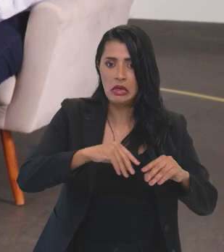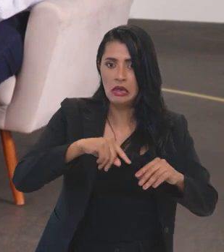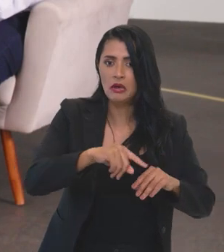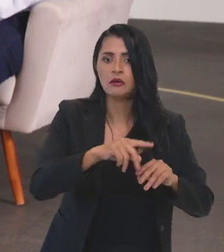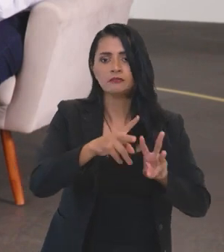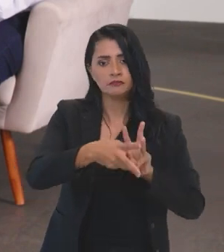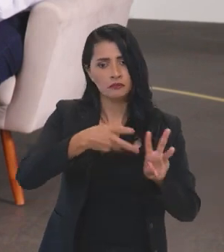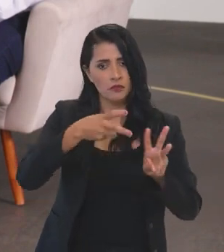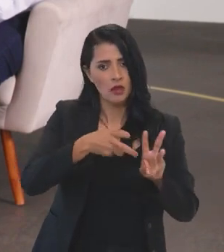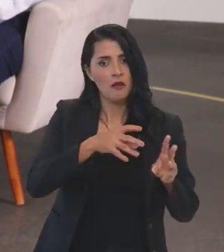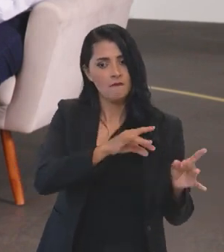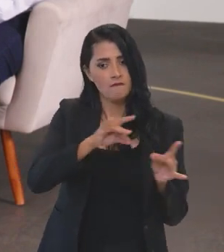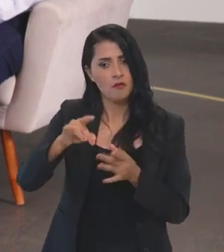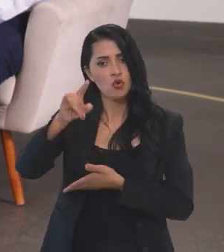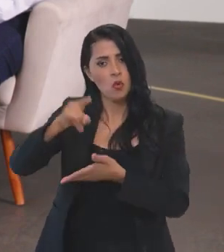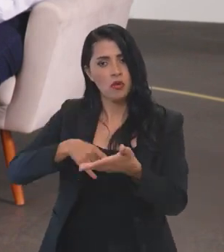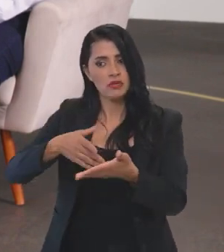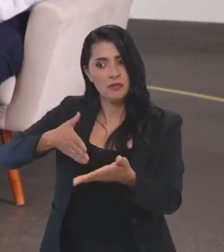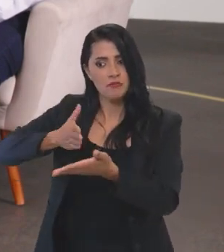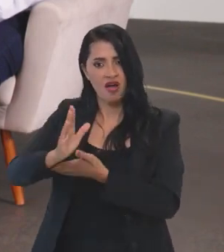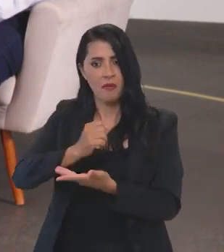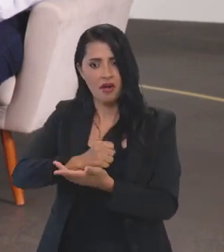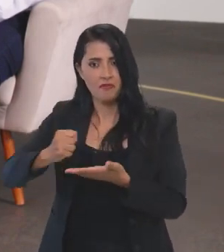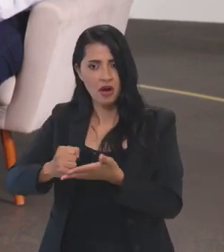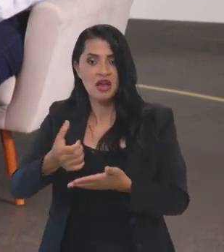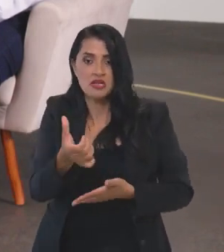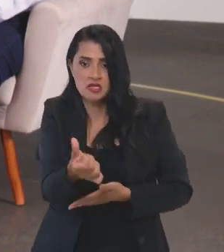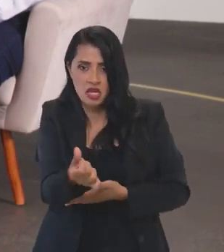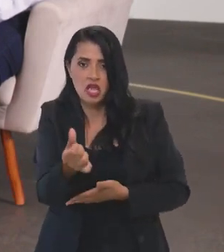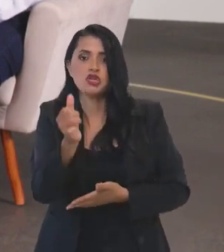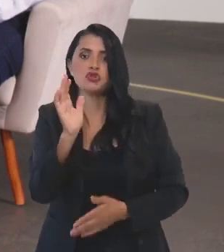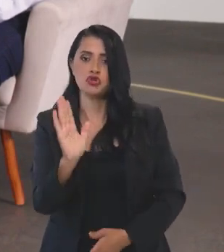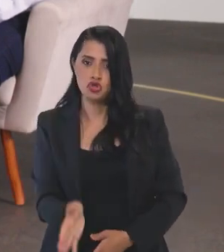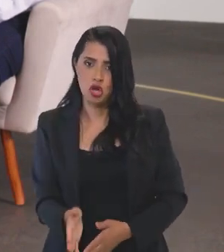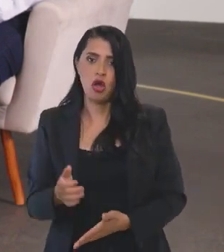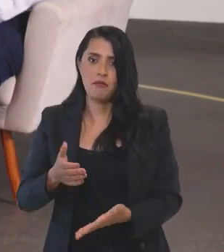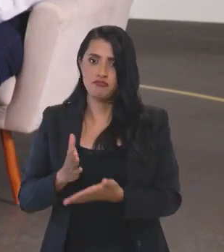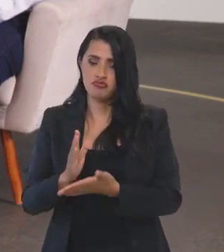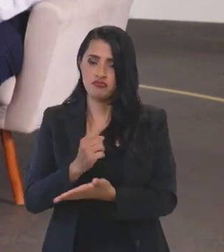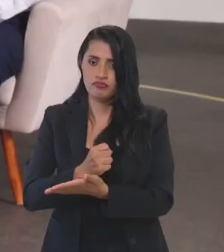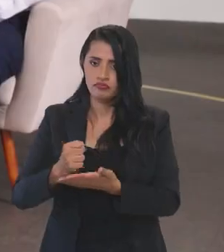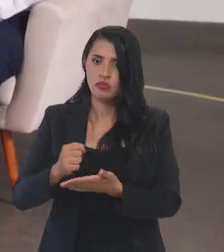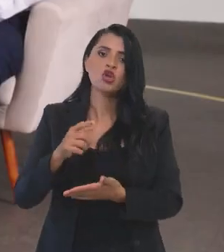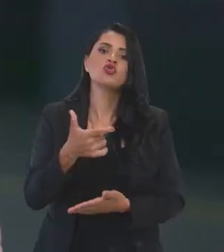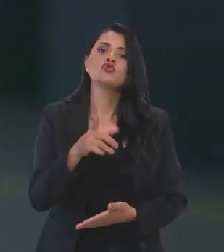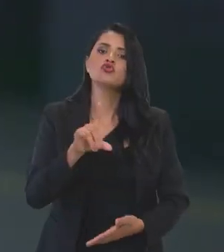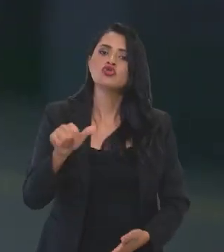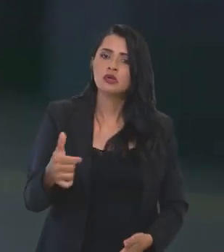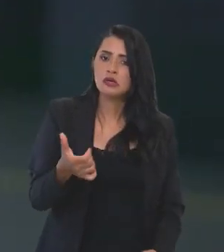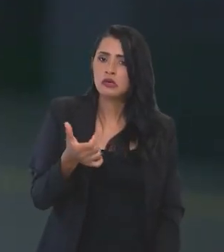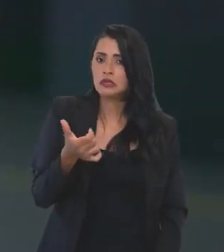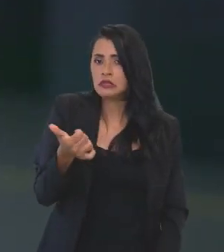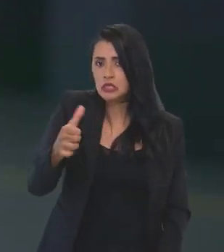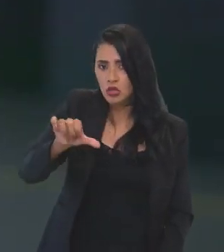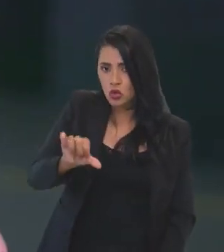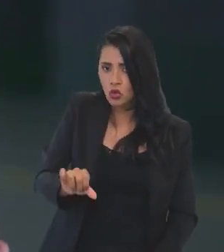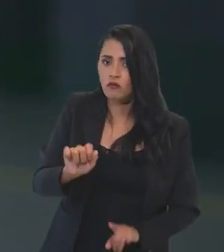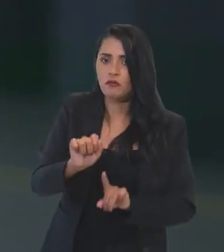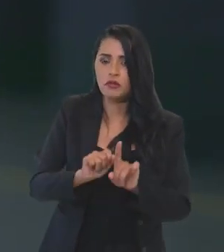terras indígenas para serem homologadas. Dessas, seis foram homologadas no dia